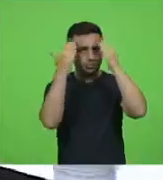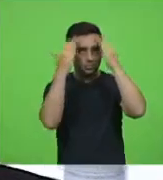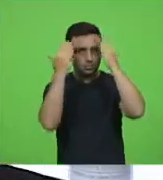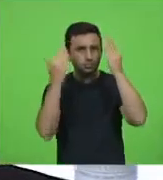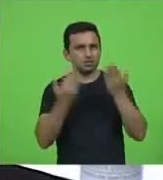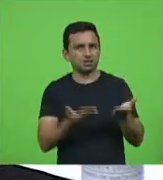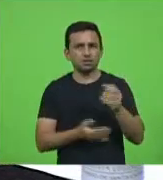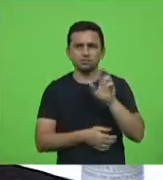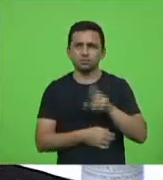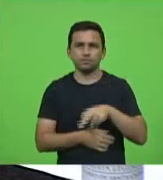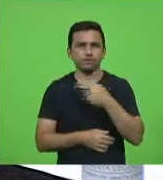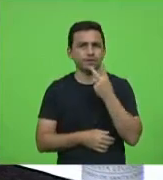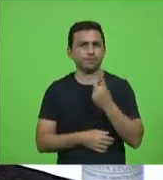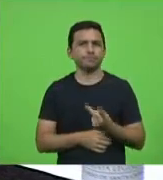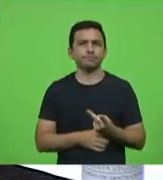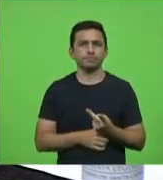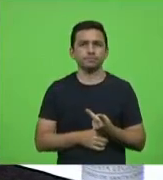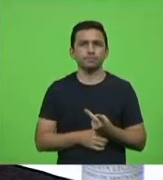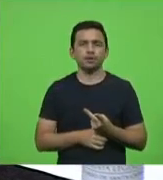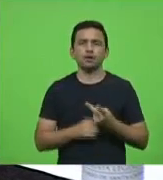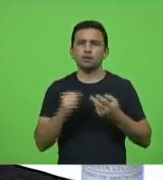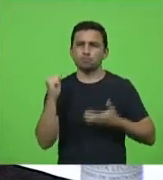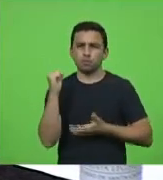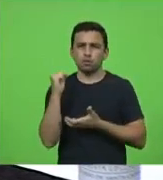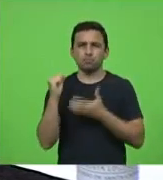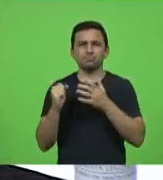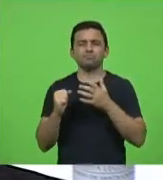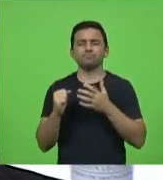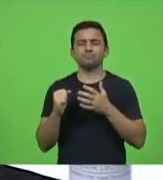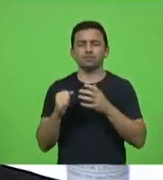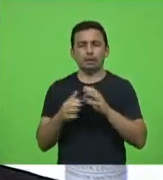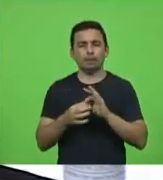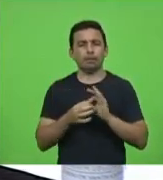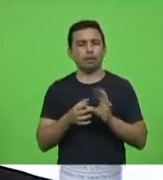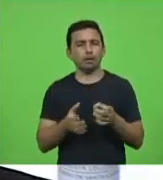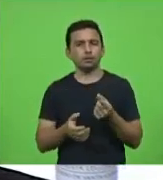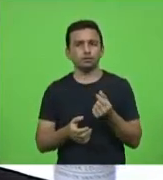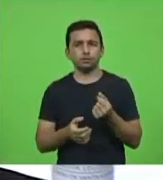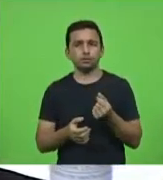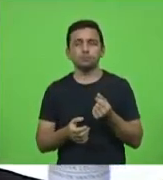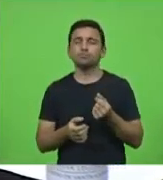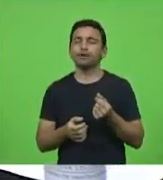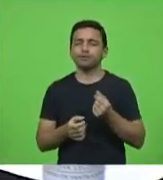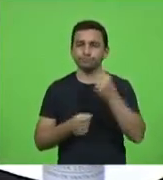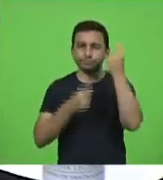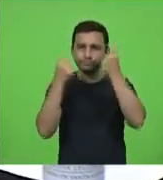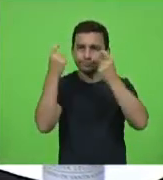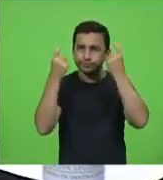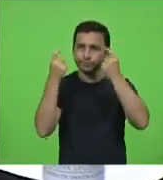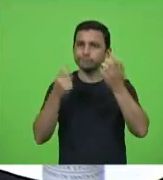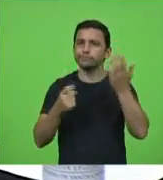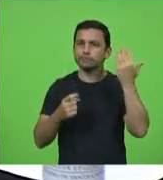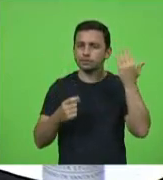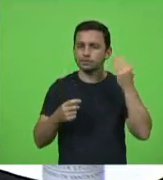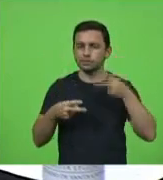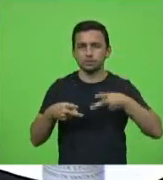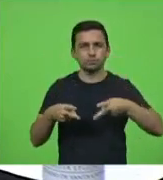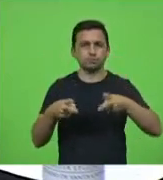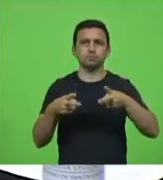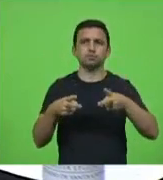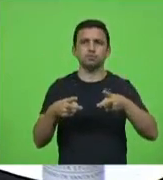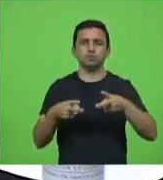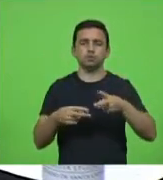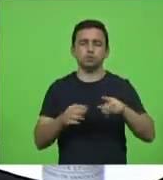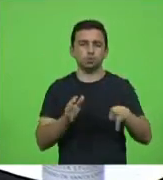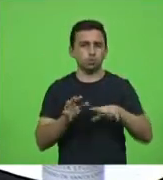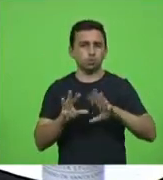razão quando fala da burocracia para a liberação do recurso e era uma grande preocupação nossa dos deputados da bancada do